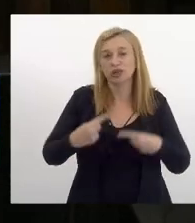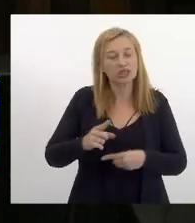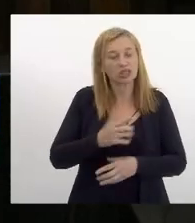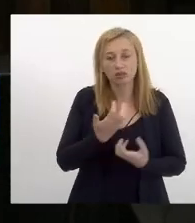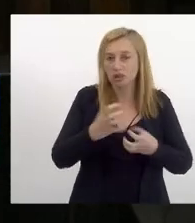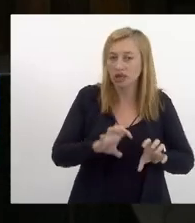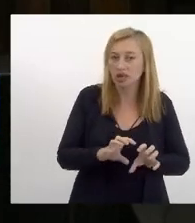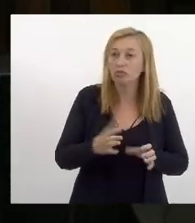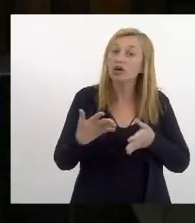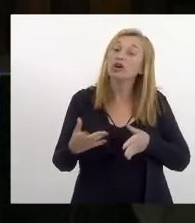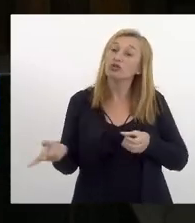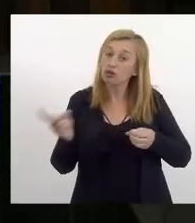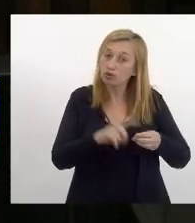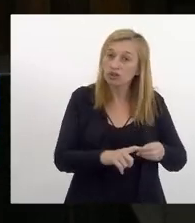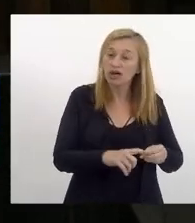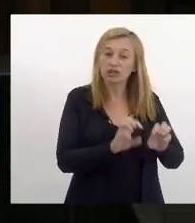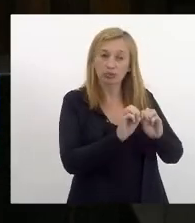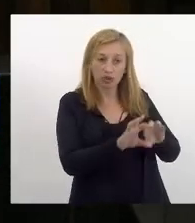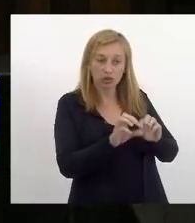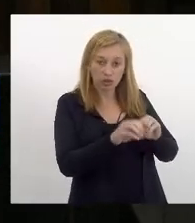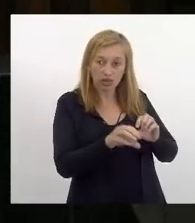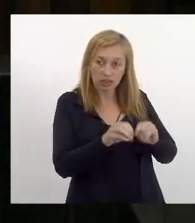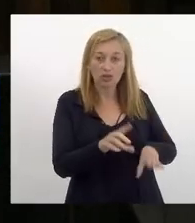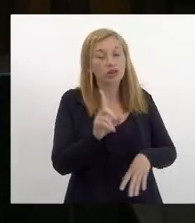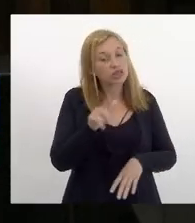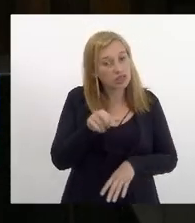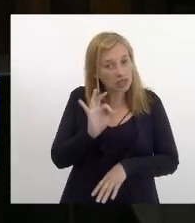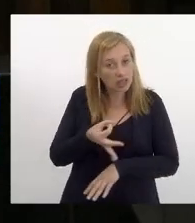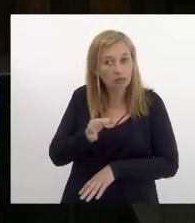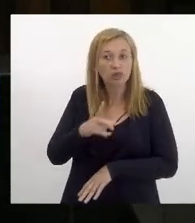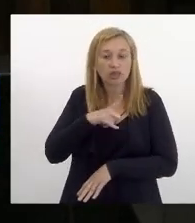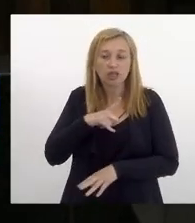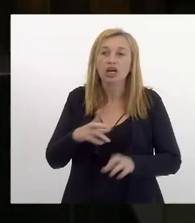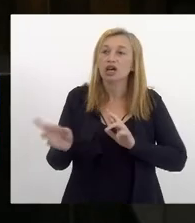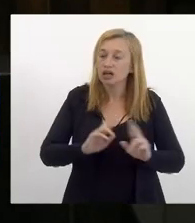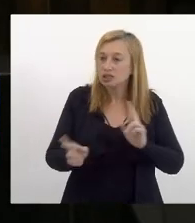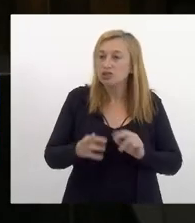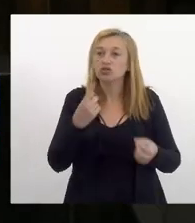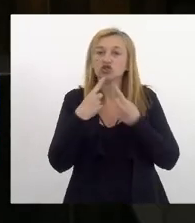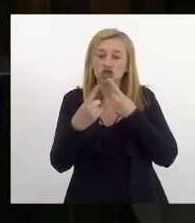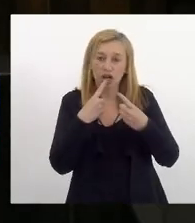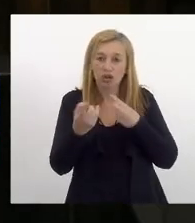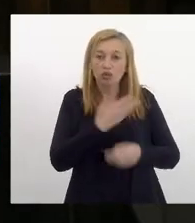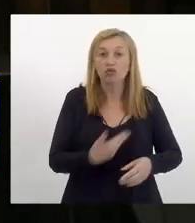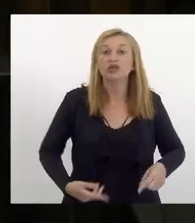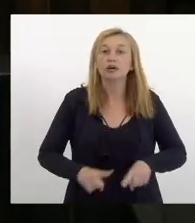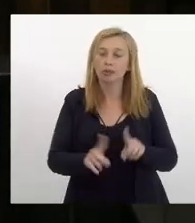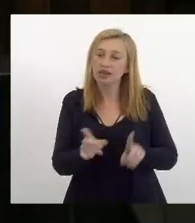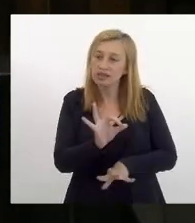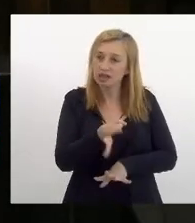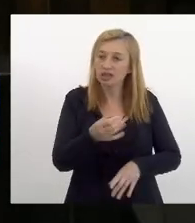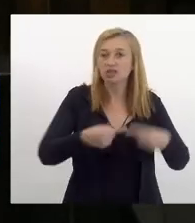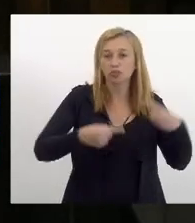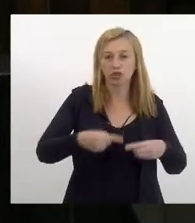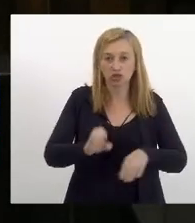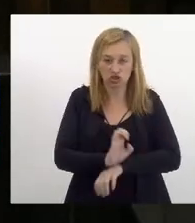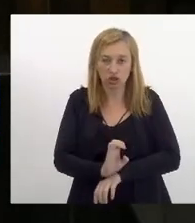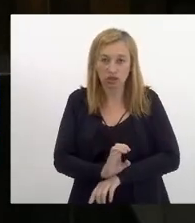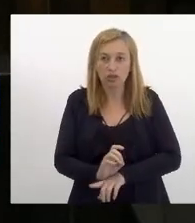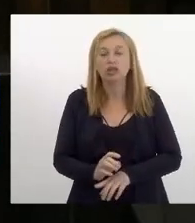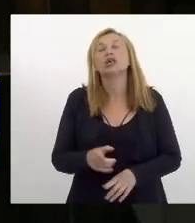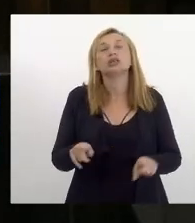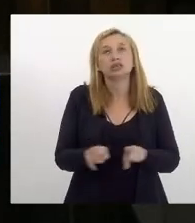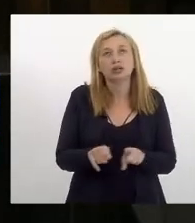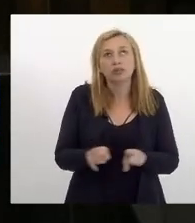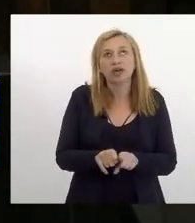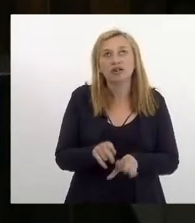voltada para a oferta educacional que obviamente tenha relação tenha diálogo com o governo mas que garanta política de estado mas a gente